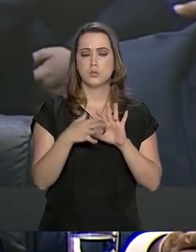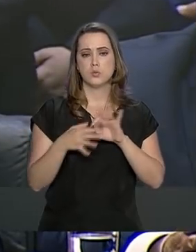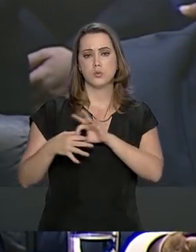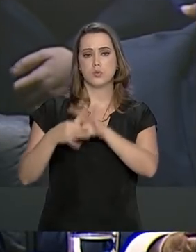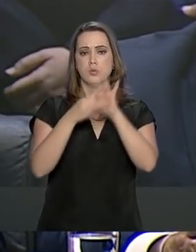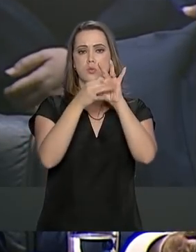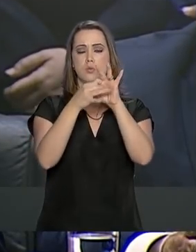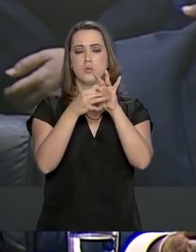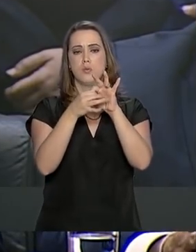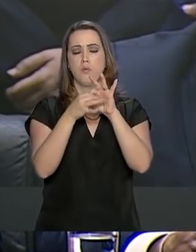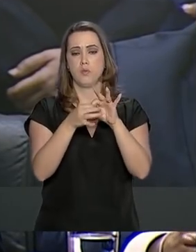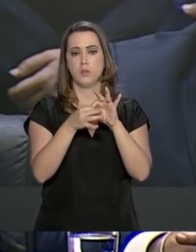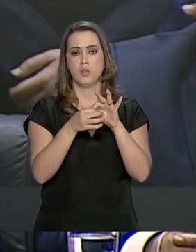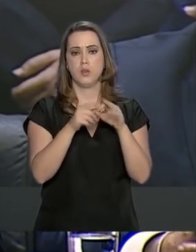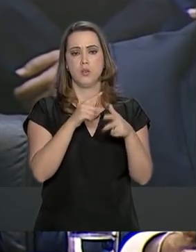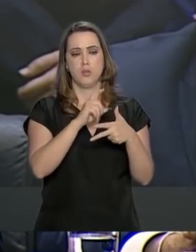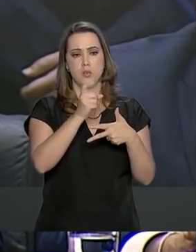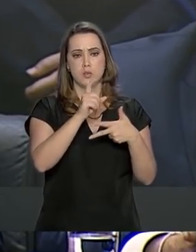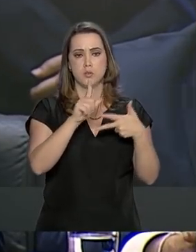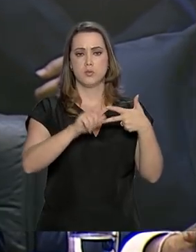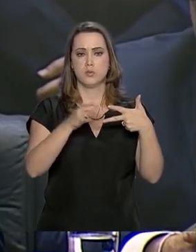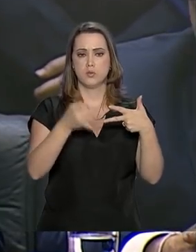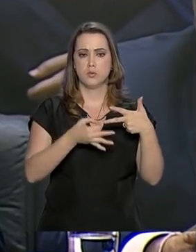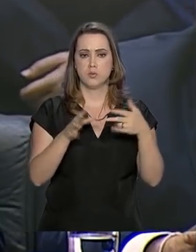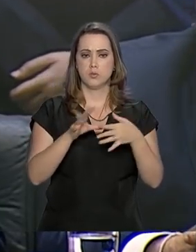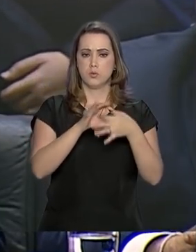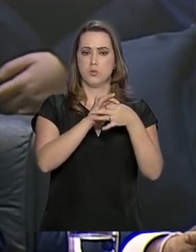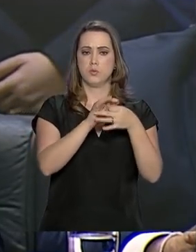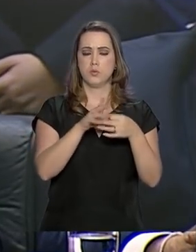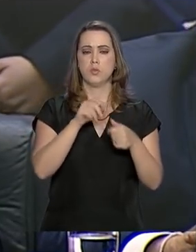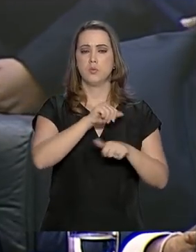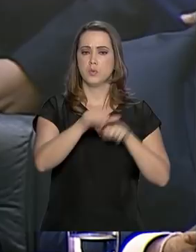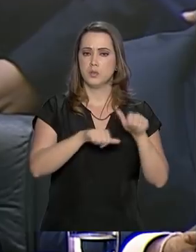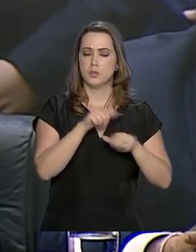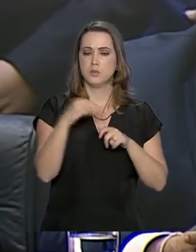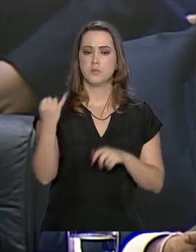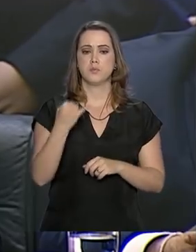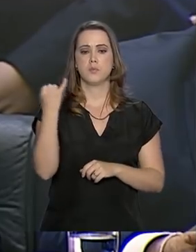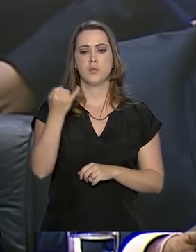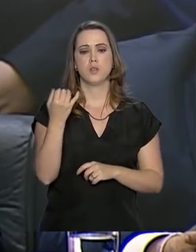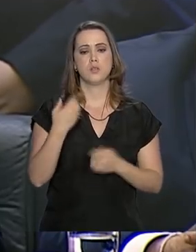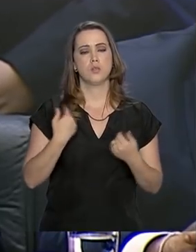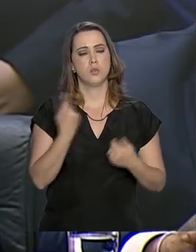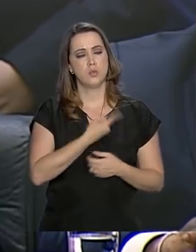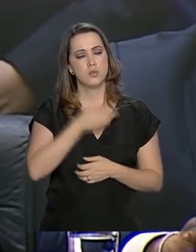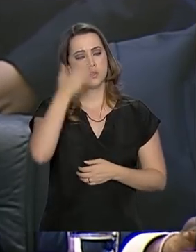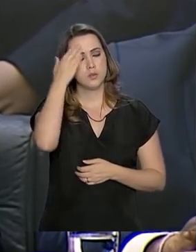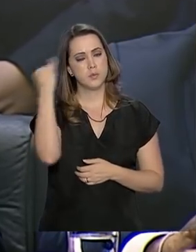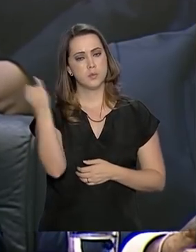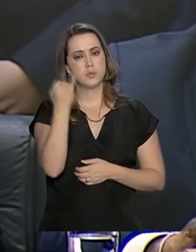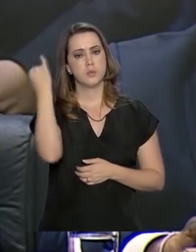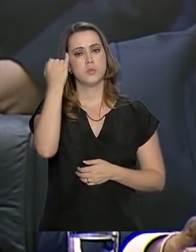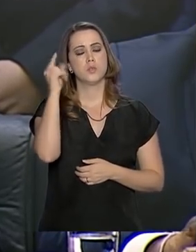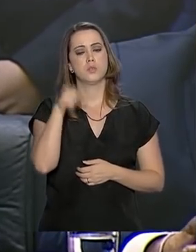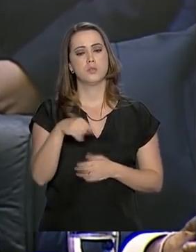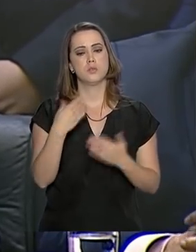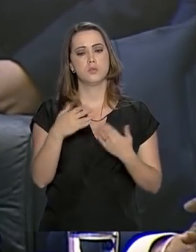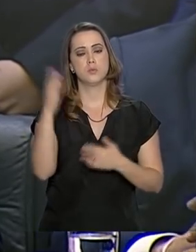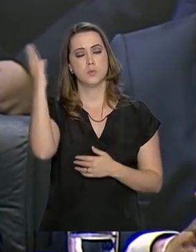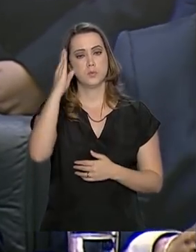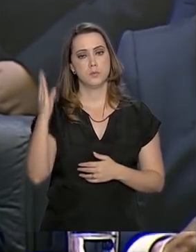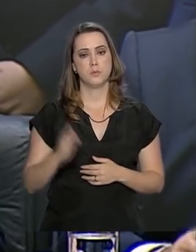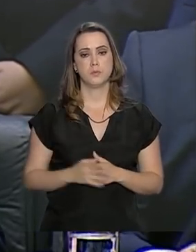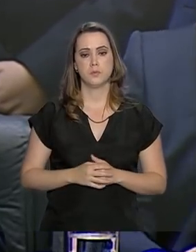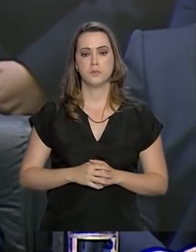poderes, que envolva reformas fundamentais, que estamos cientes serem necessárias para a nação